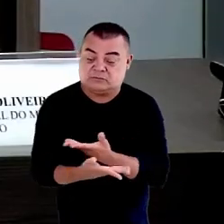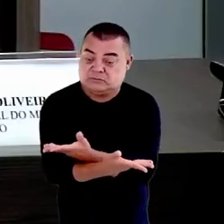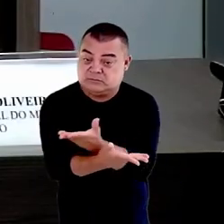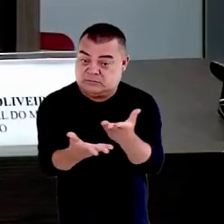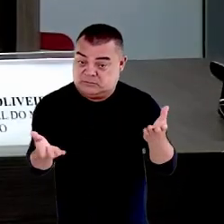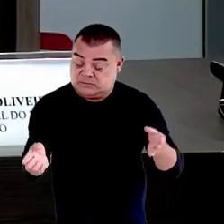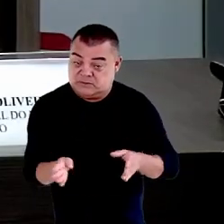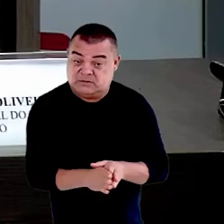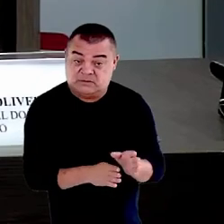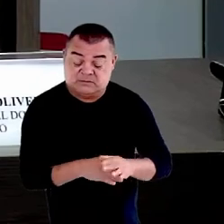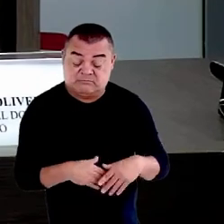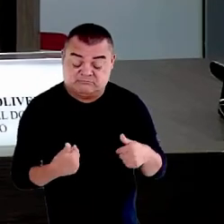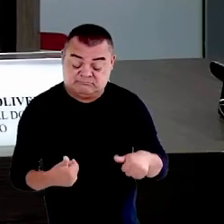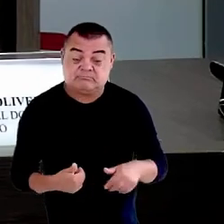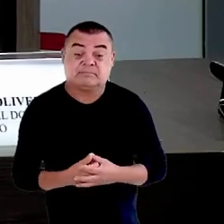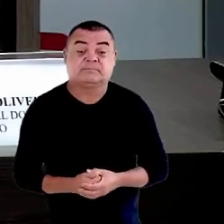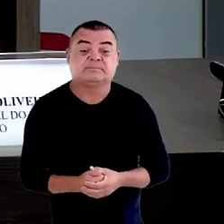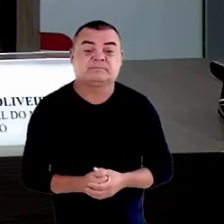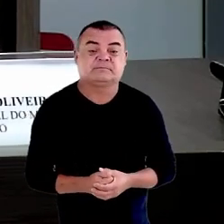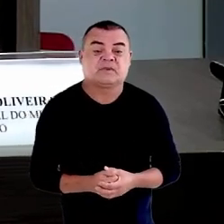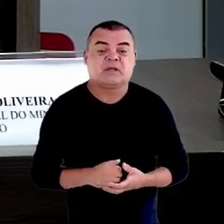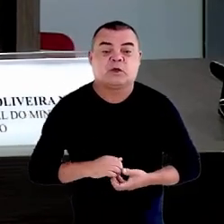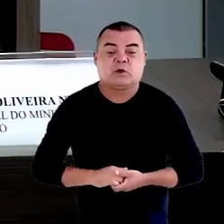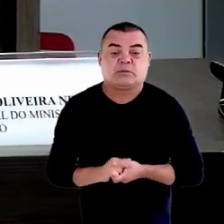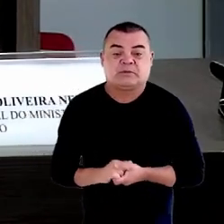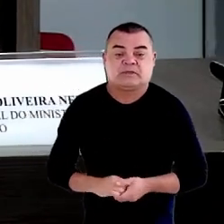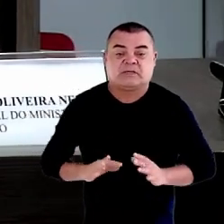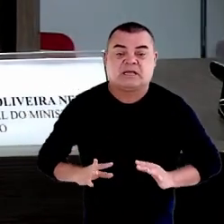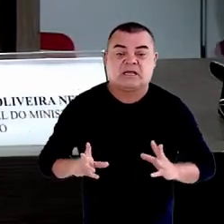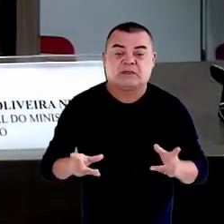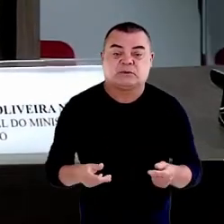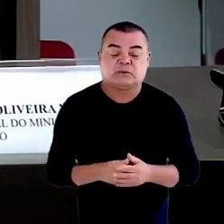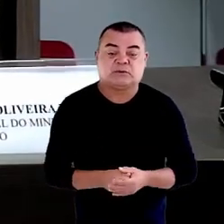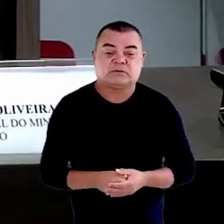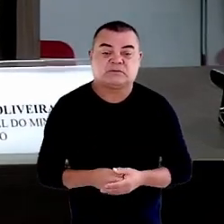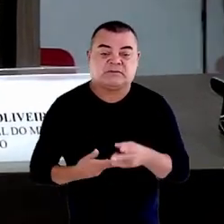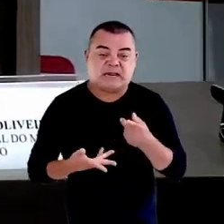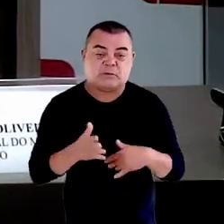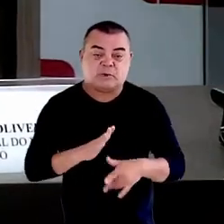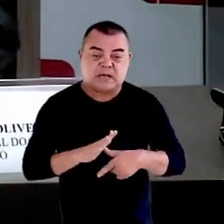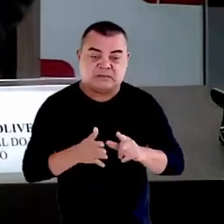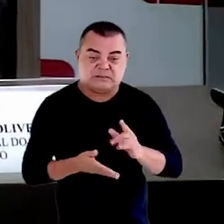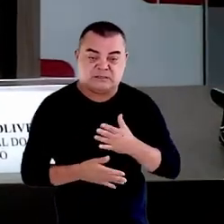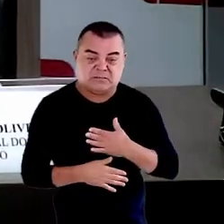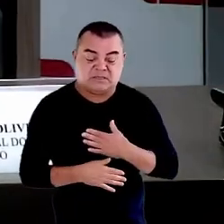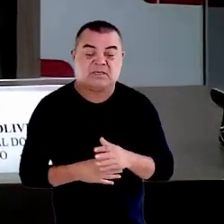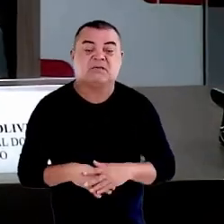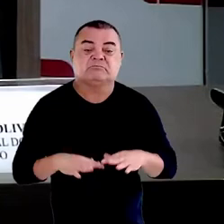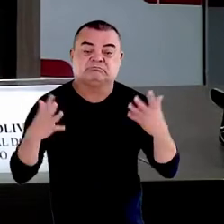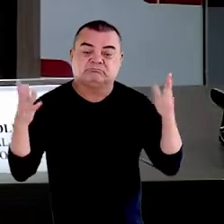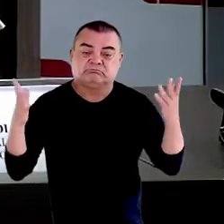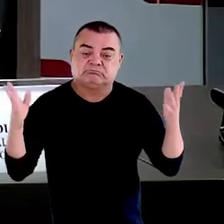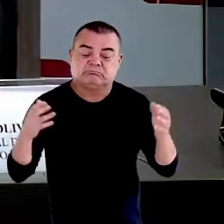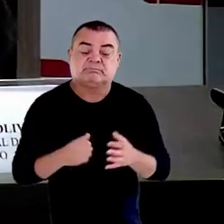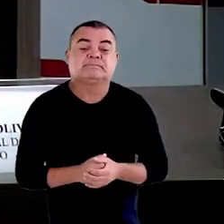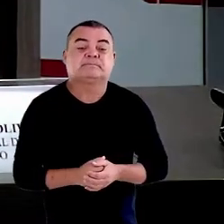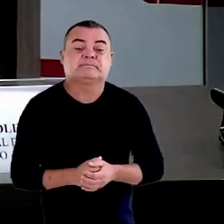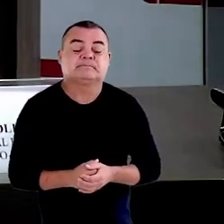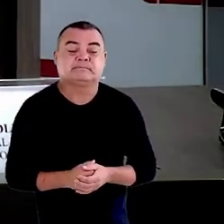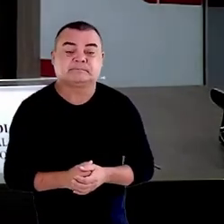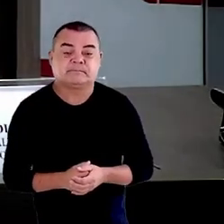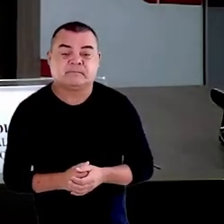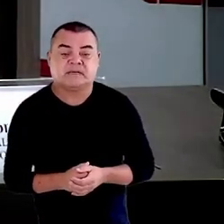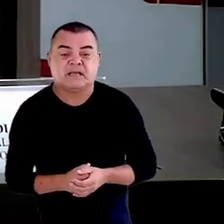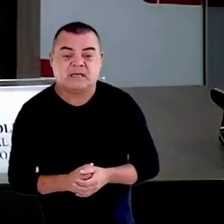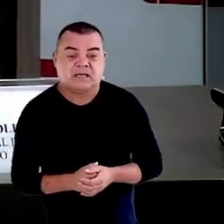estiveram por aqui, cumprimentar a todos que me precederam na fala, parabenizá-los pela sensibilidade, dizer que,